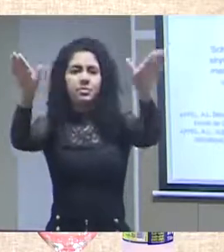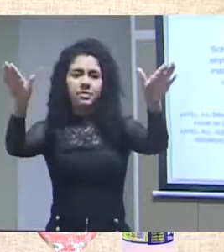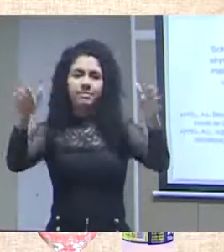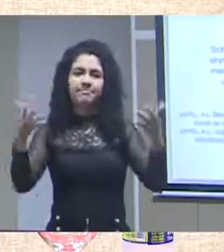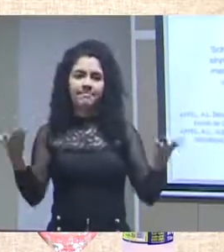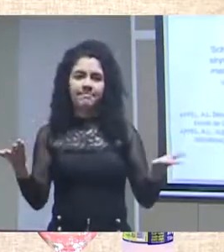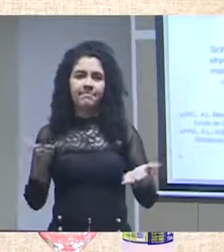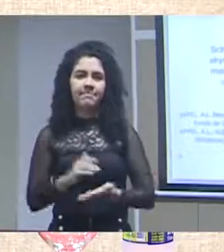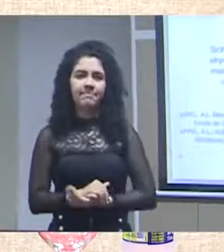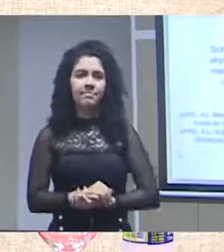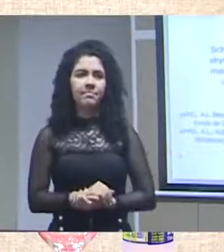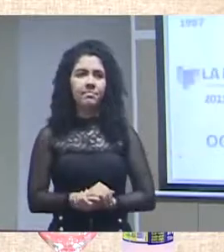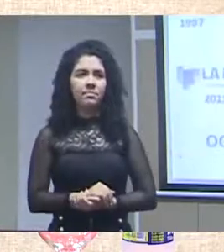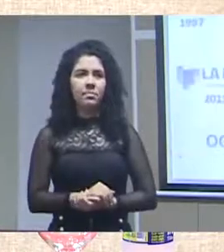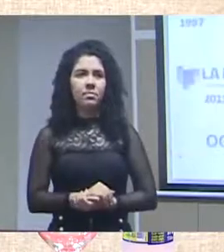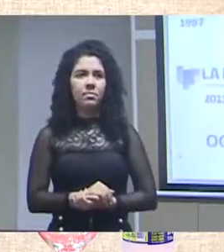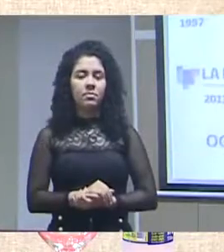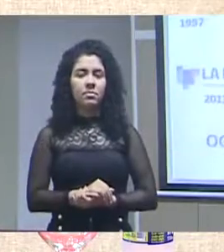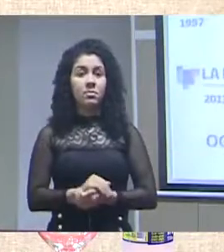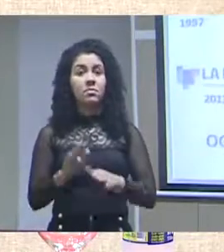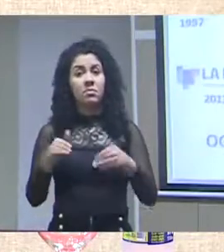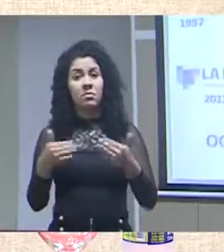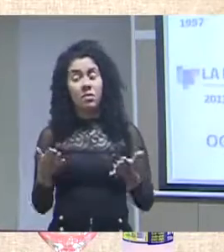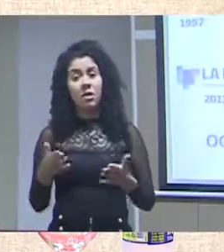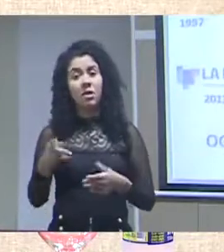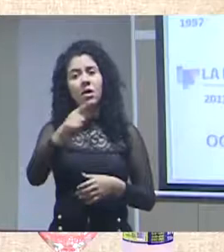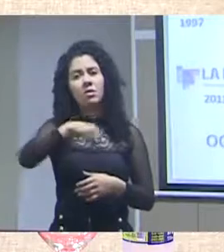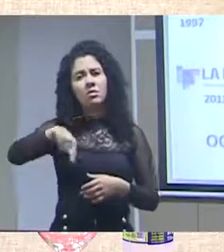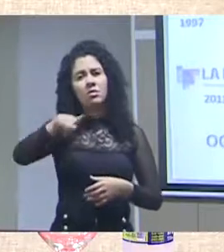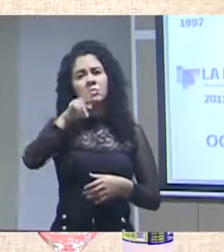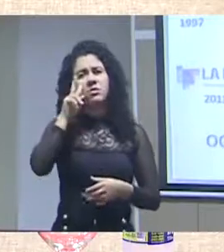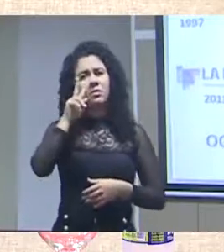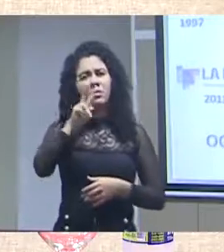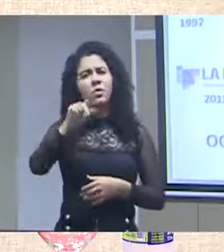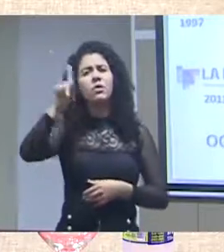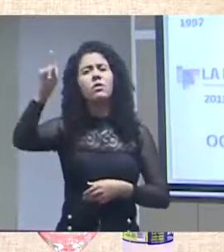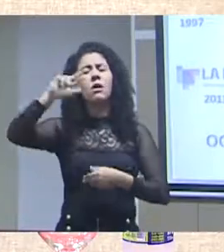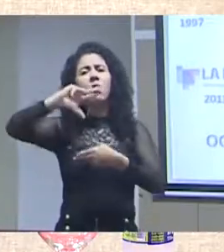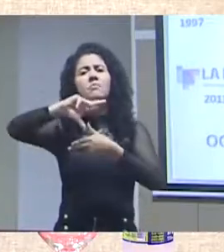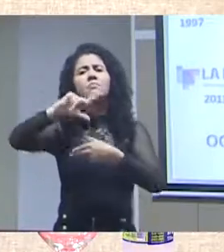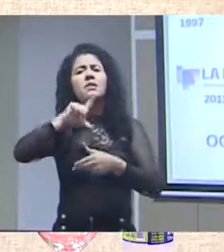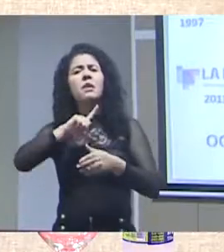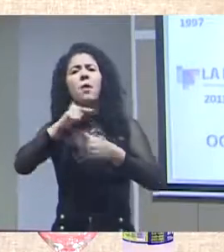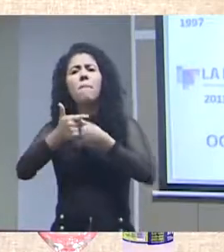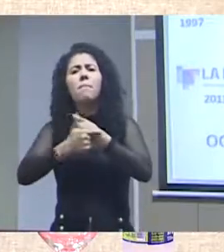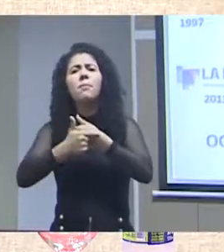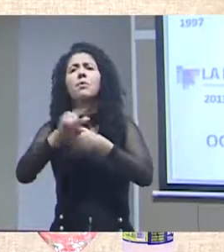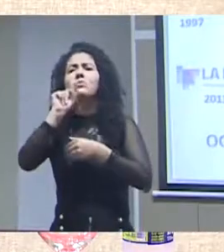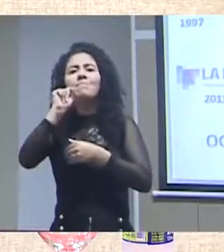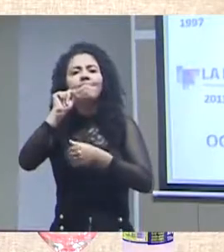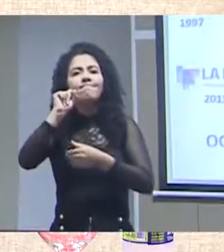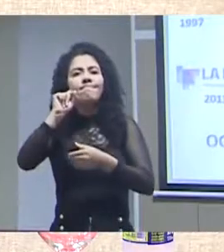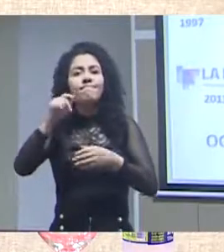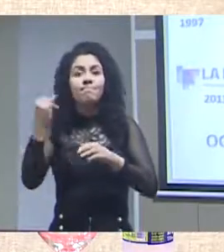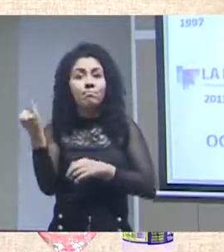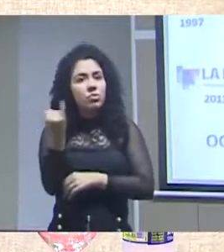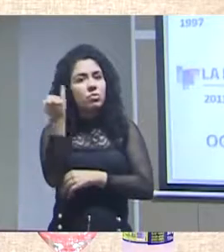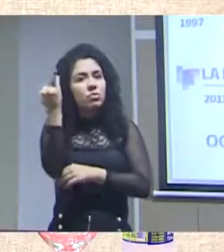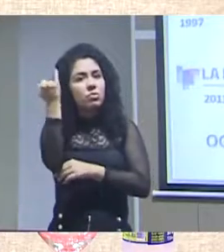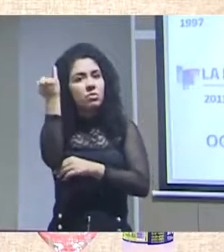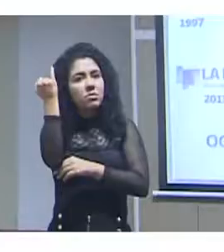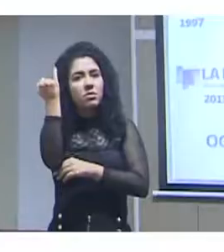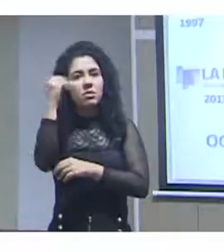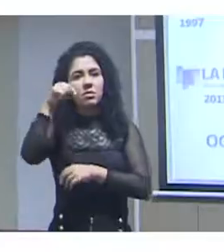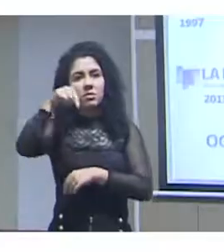ciência aberta. A gente vai ver que a América Latina tem um papel crucial nesse